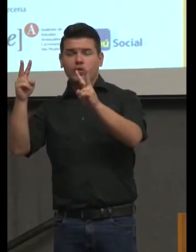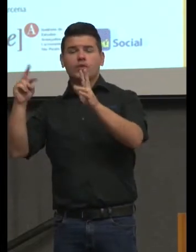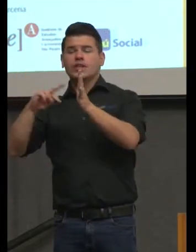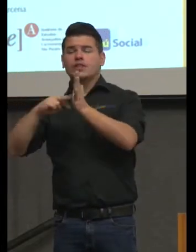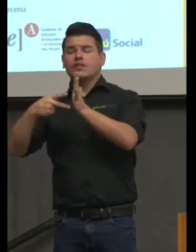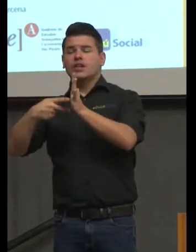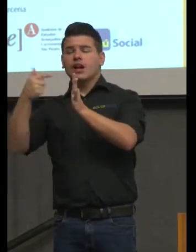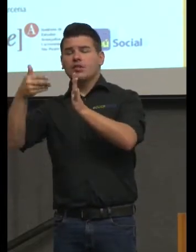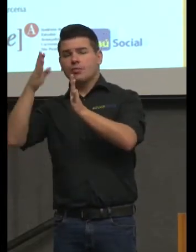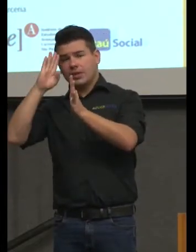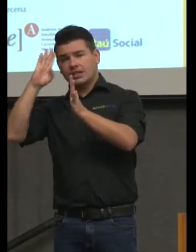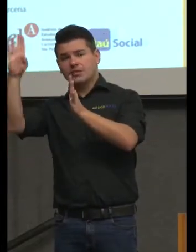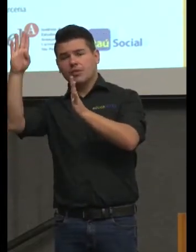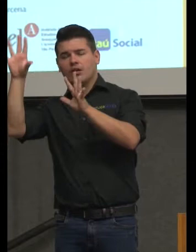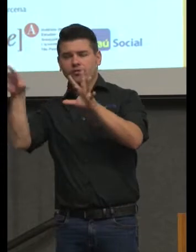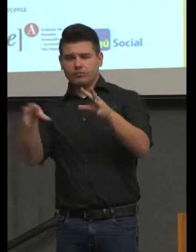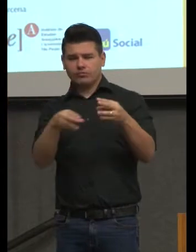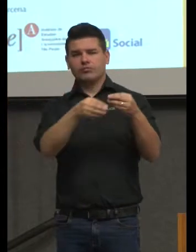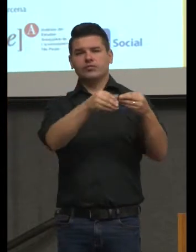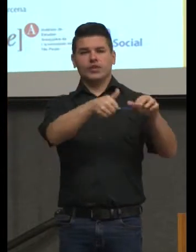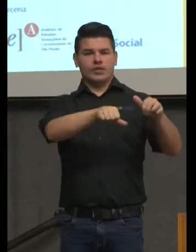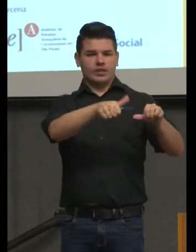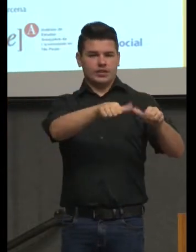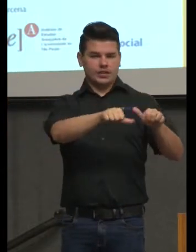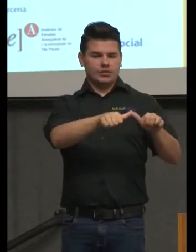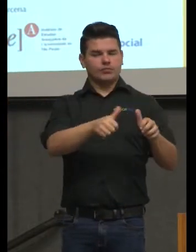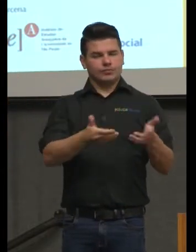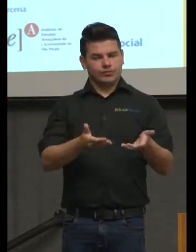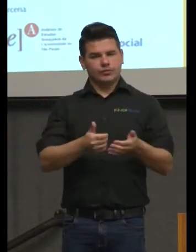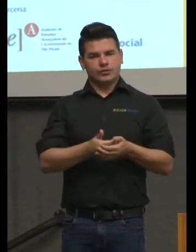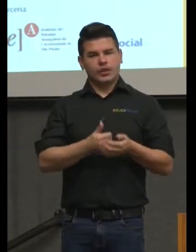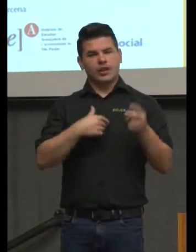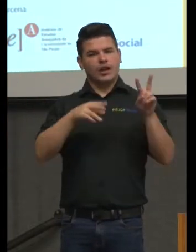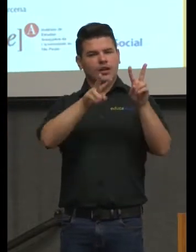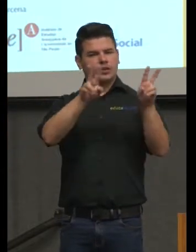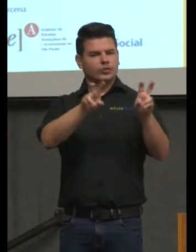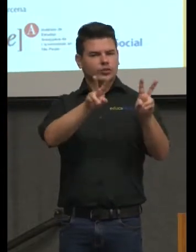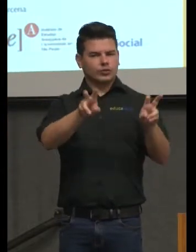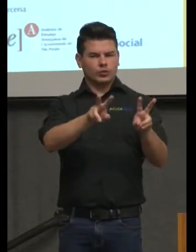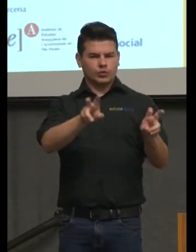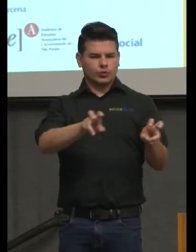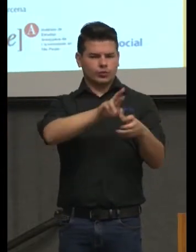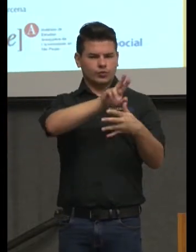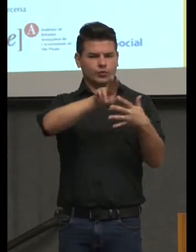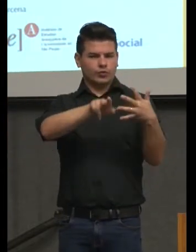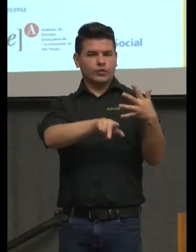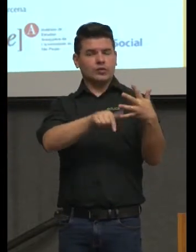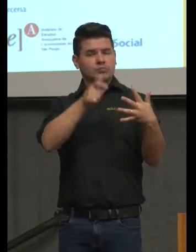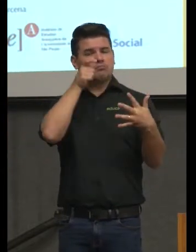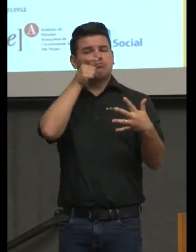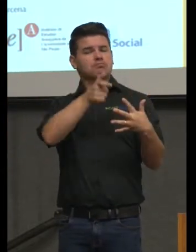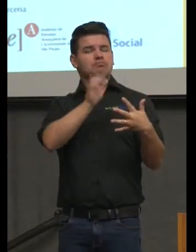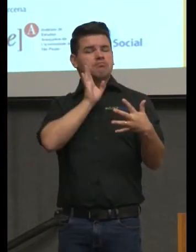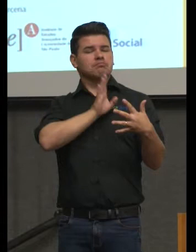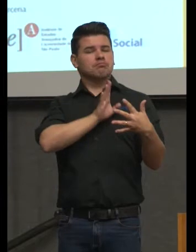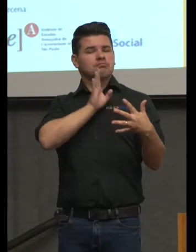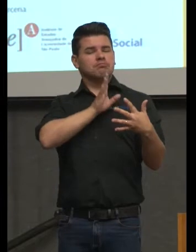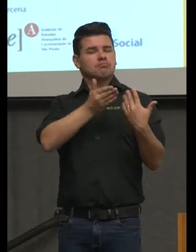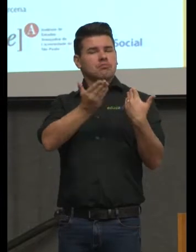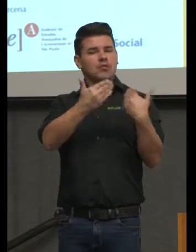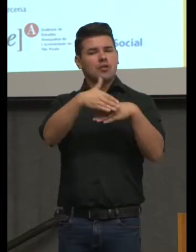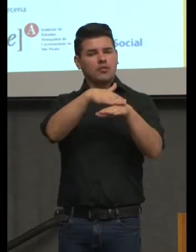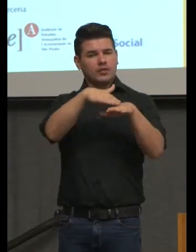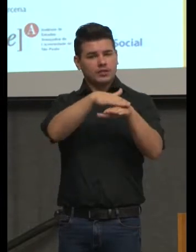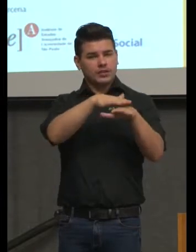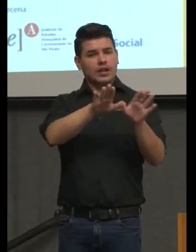indicadores. Então, teremos assuntos bastante interessantes de um lado e